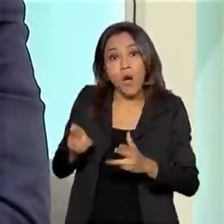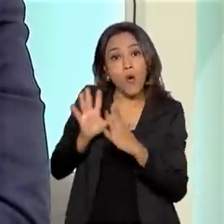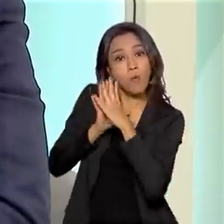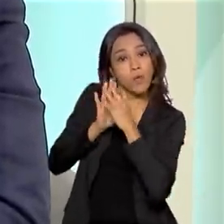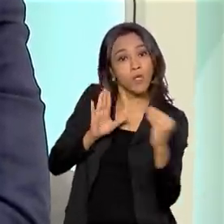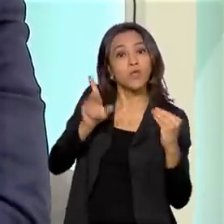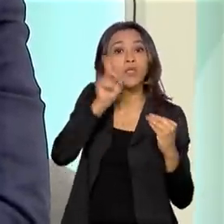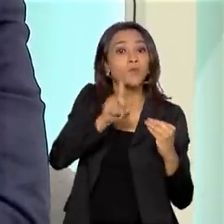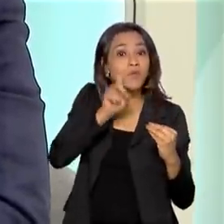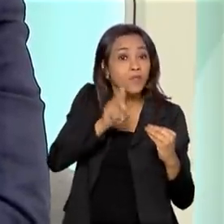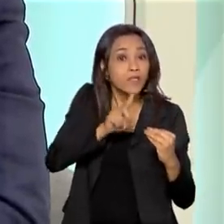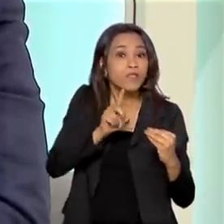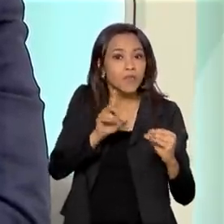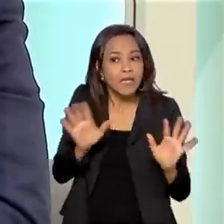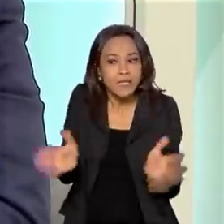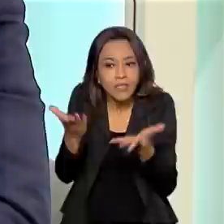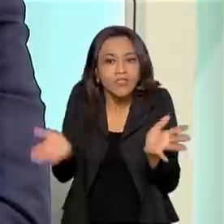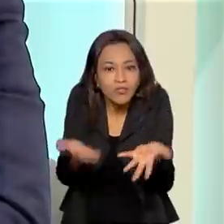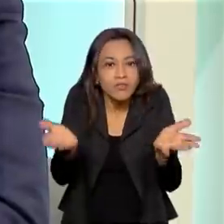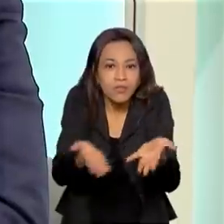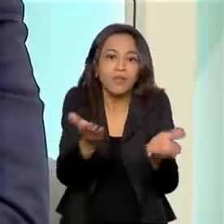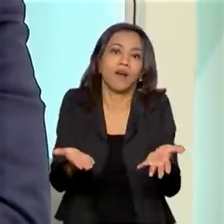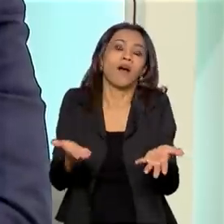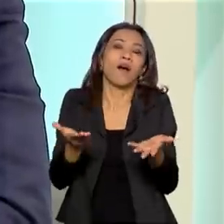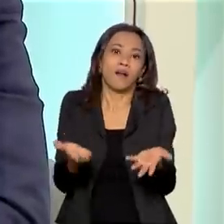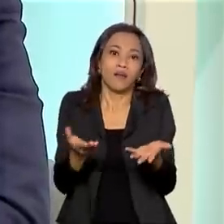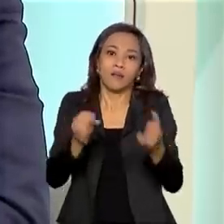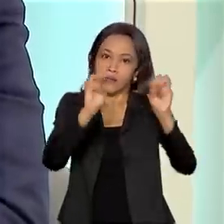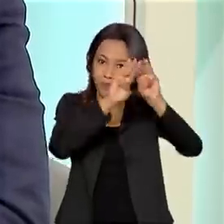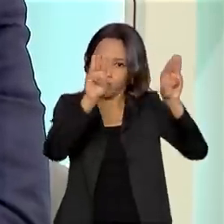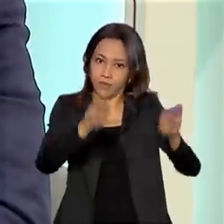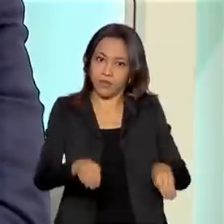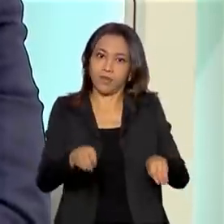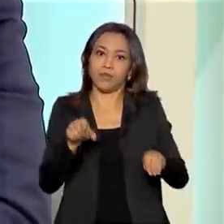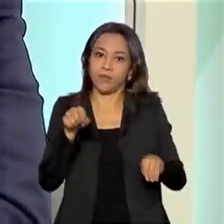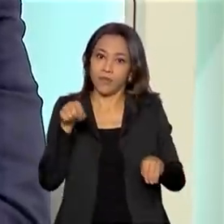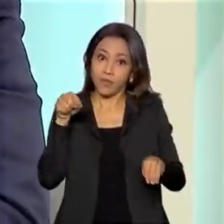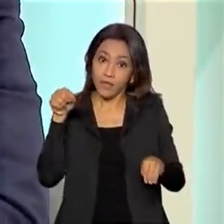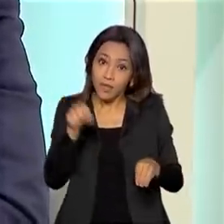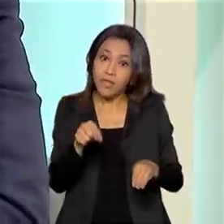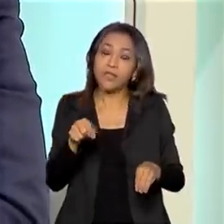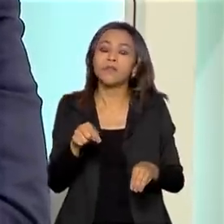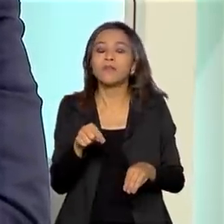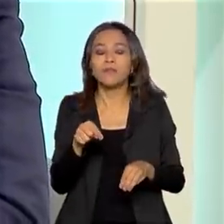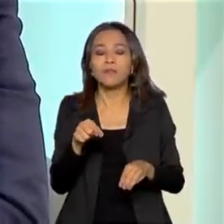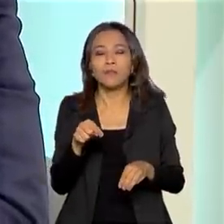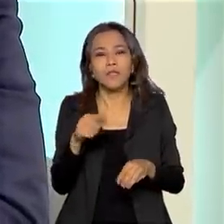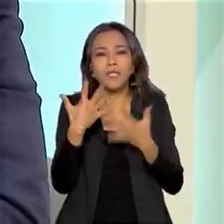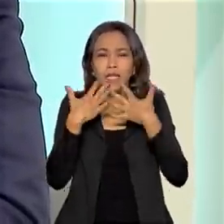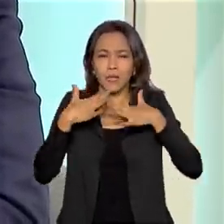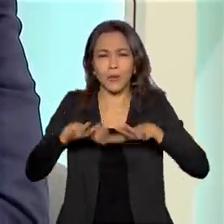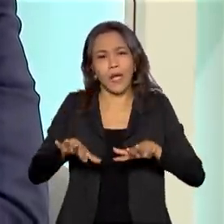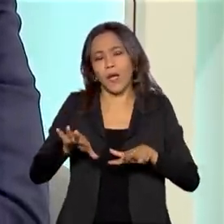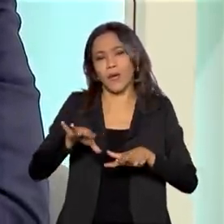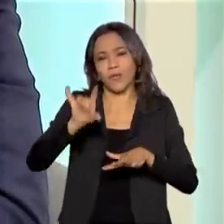mecenato seja uma consequência, algo que seja natural.